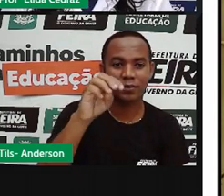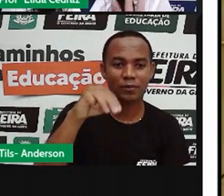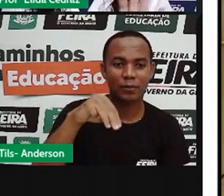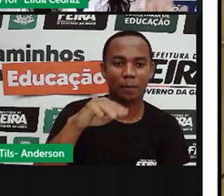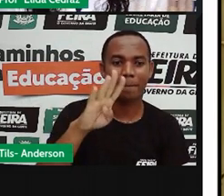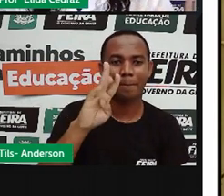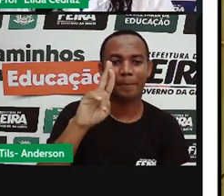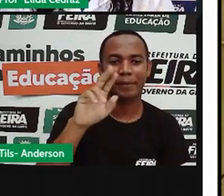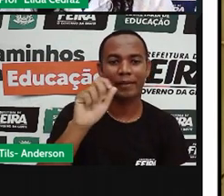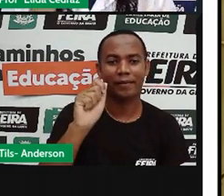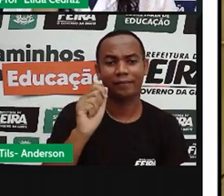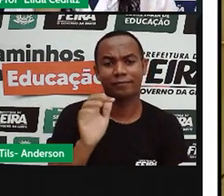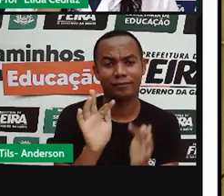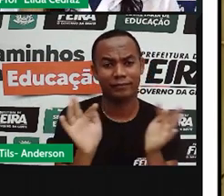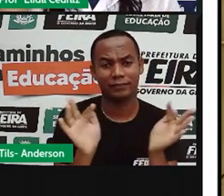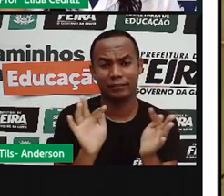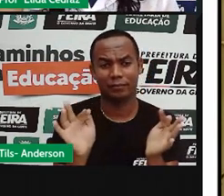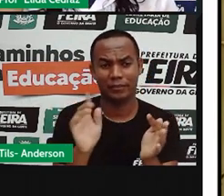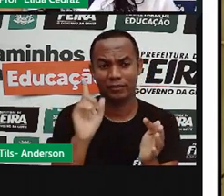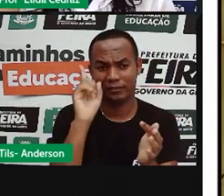Às vezes a gente acha que é super complicado.